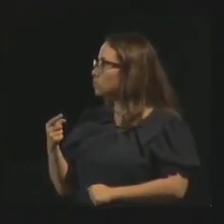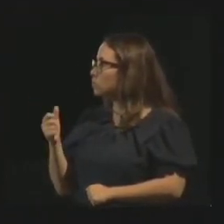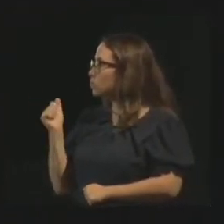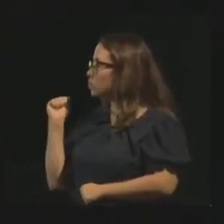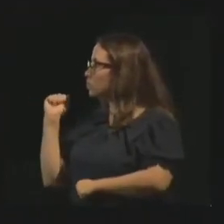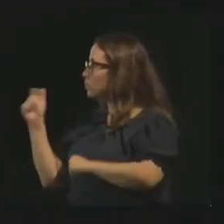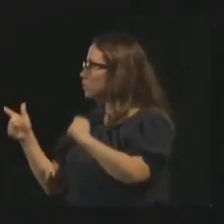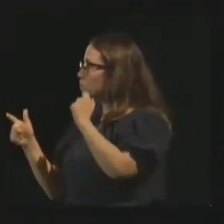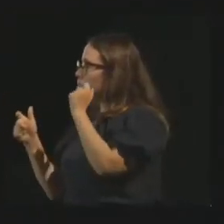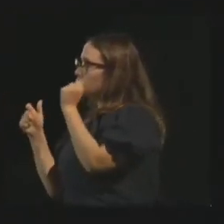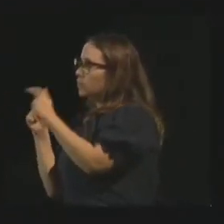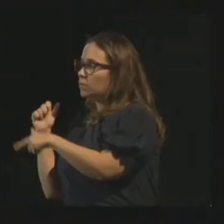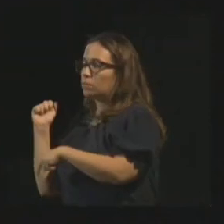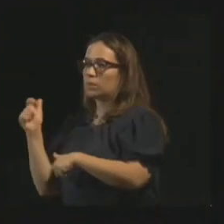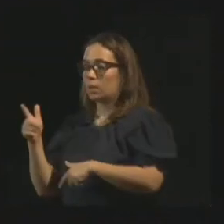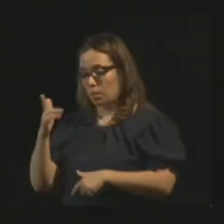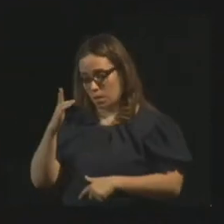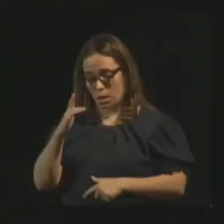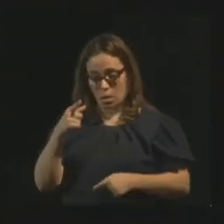mas nunca a pessoa,